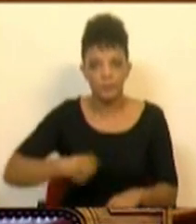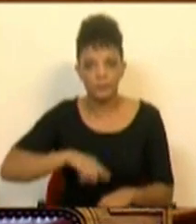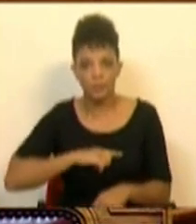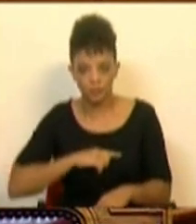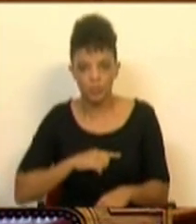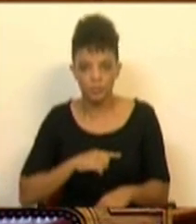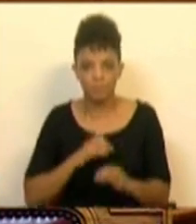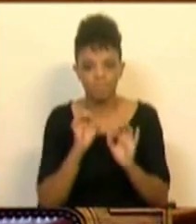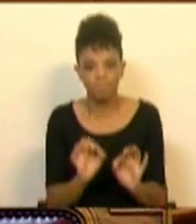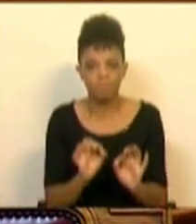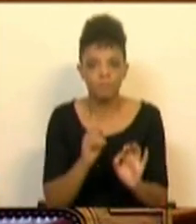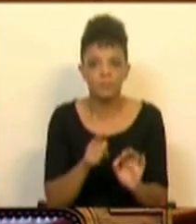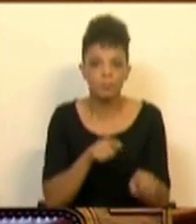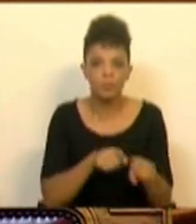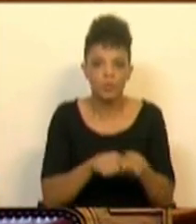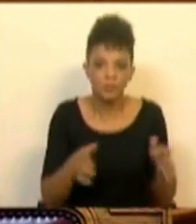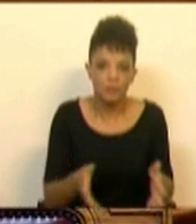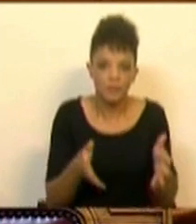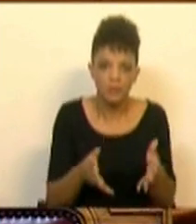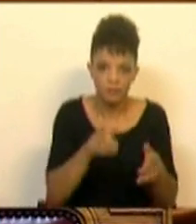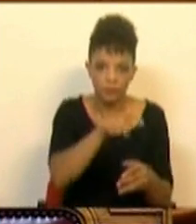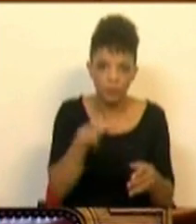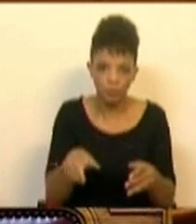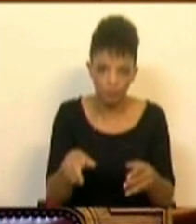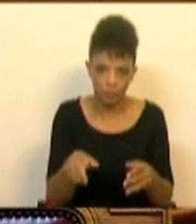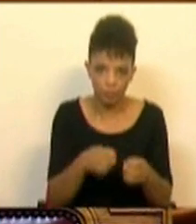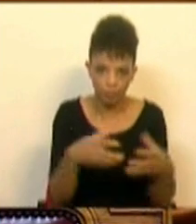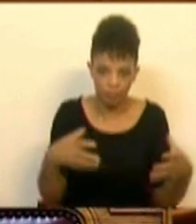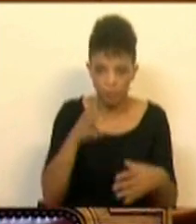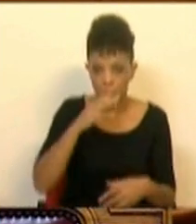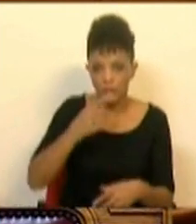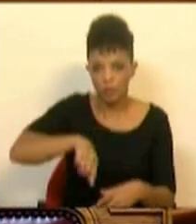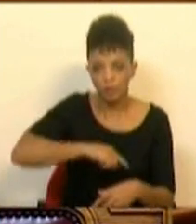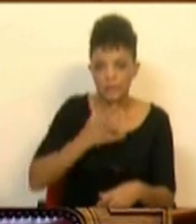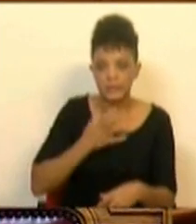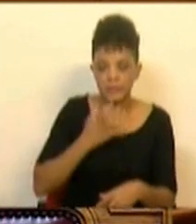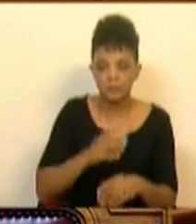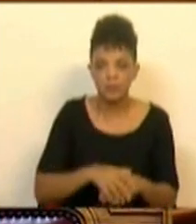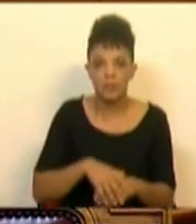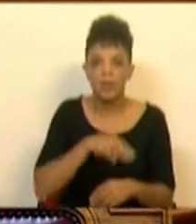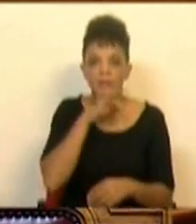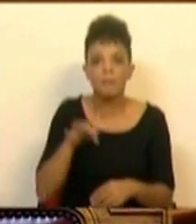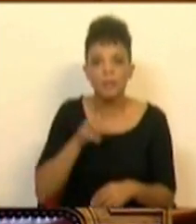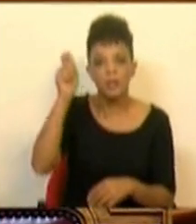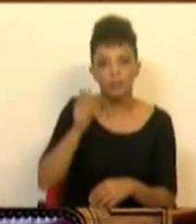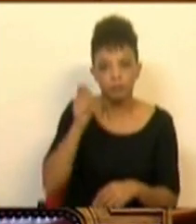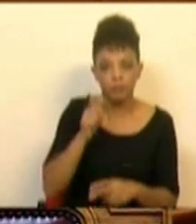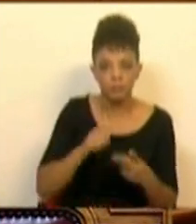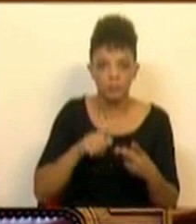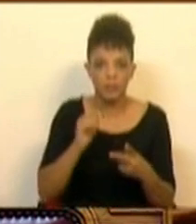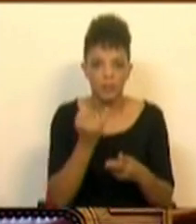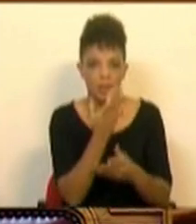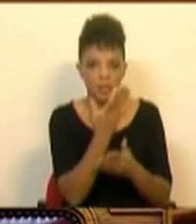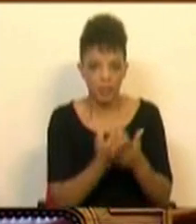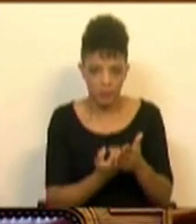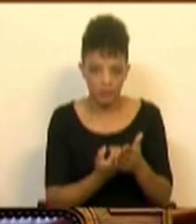precisamente a favorecer as políticas de incentivo à demografia. Quando nós asseguramos que, entre o abono de família e a dedução de